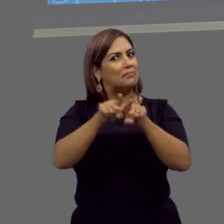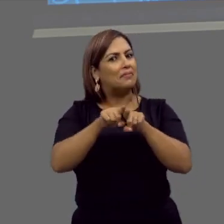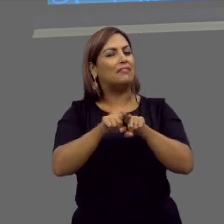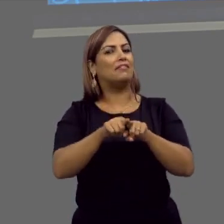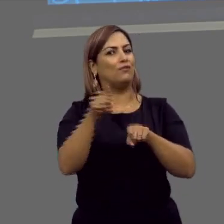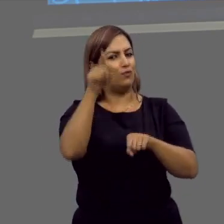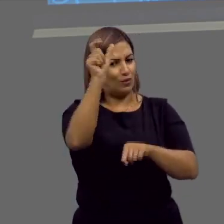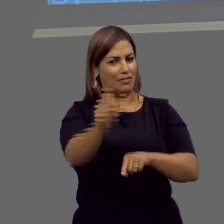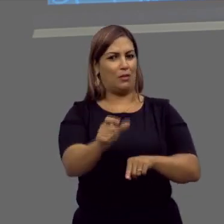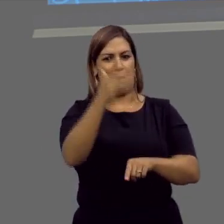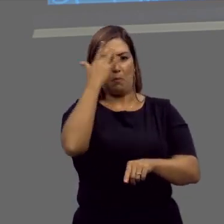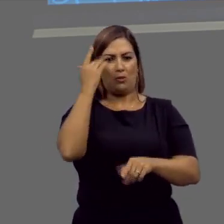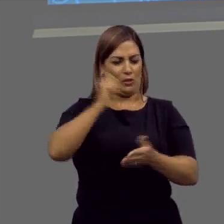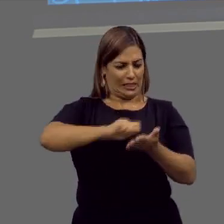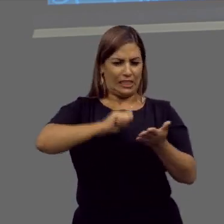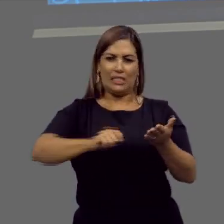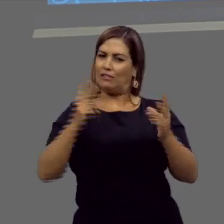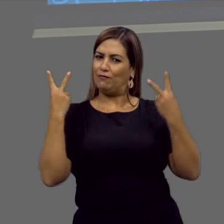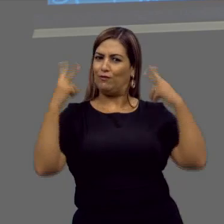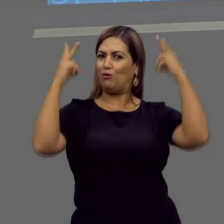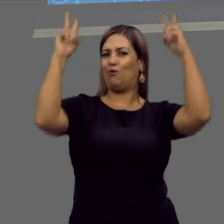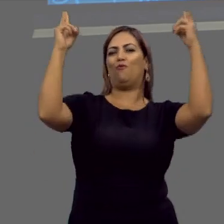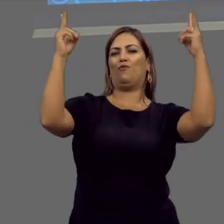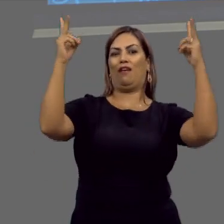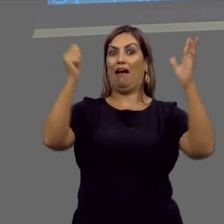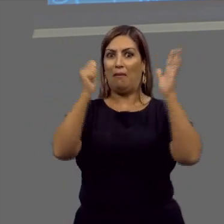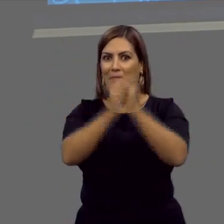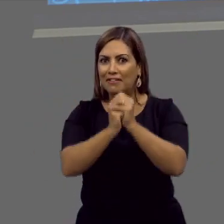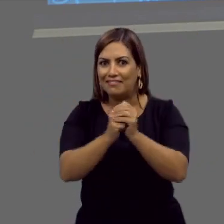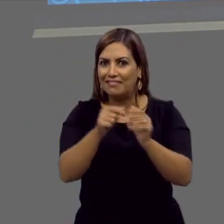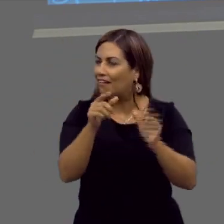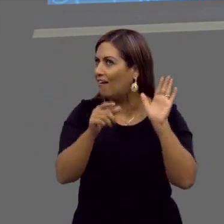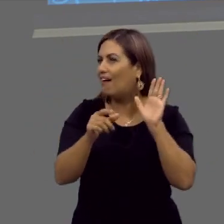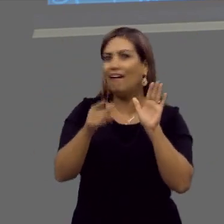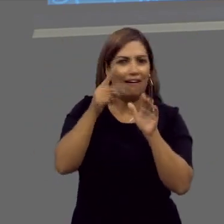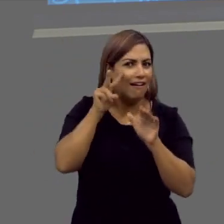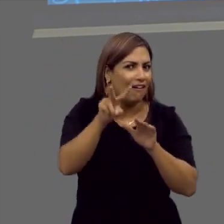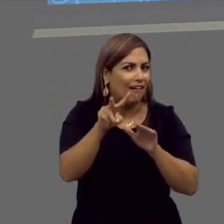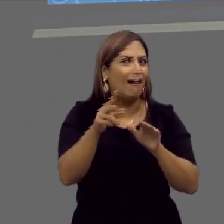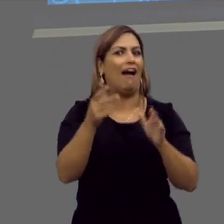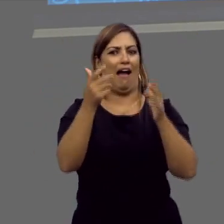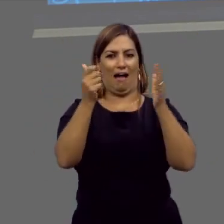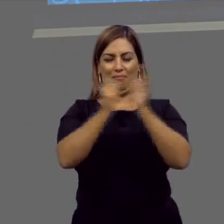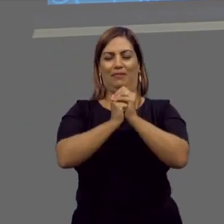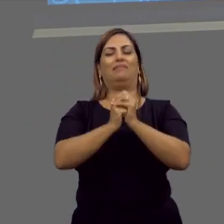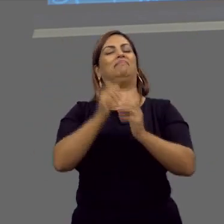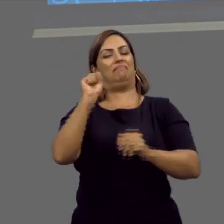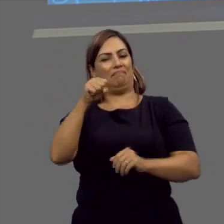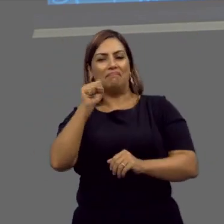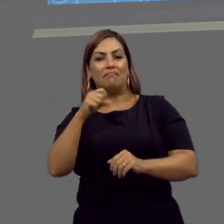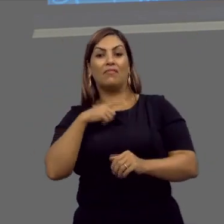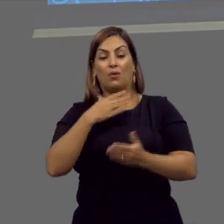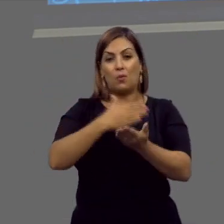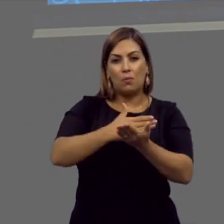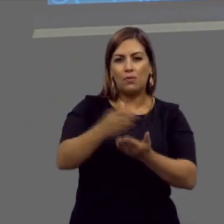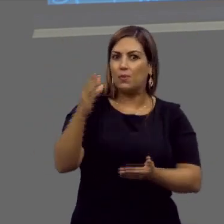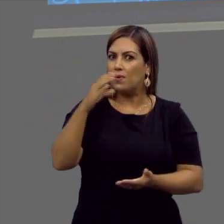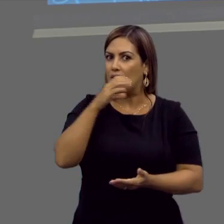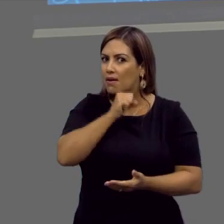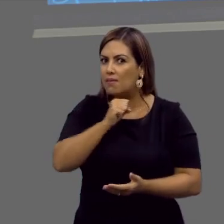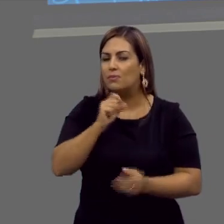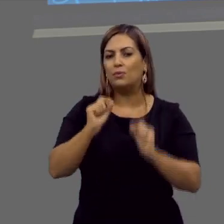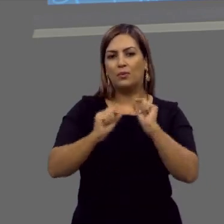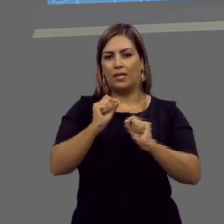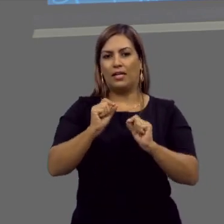disso, de que você é uma máquina de vitória. Fala amém aí, deixa eu ver. Aí sim, hein? Para começar, nós vamos falar